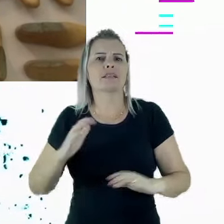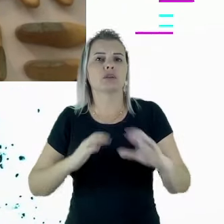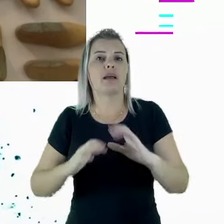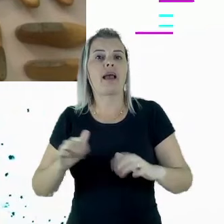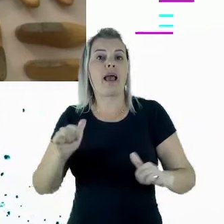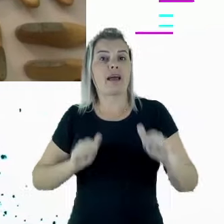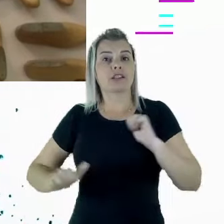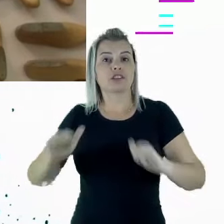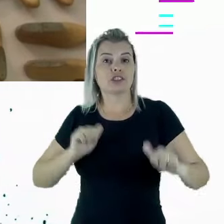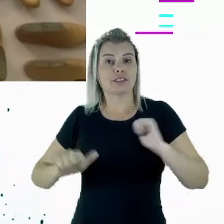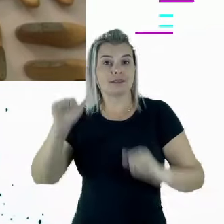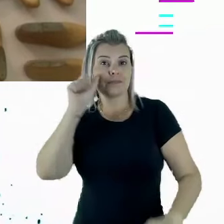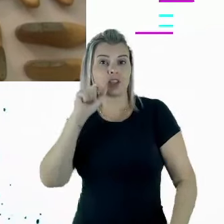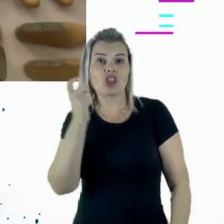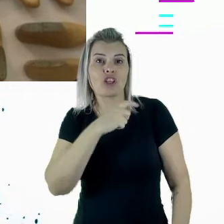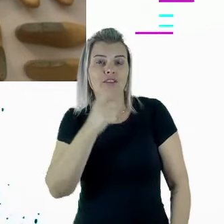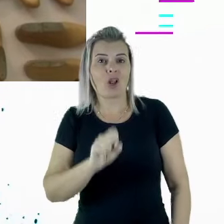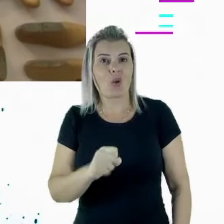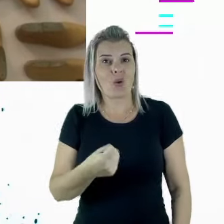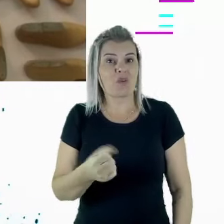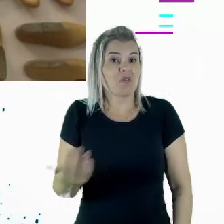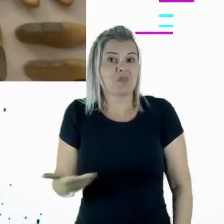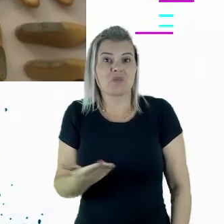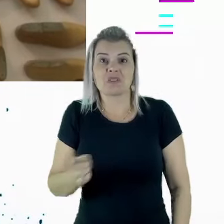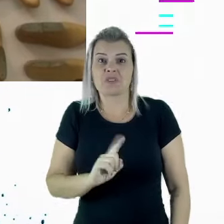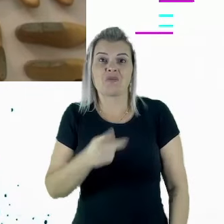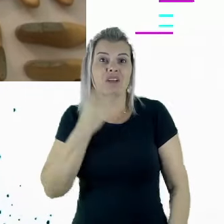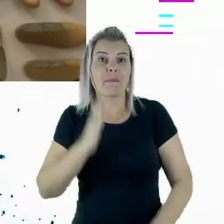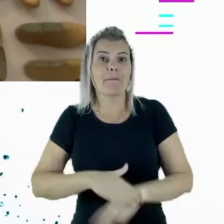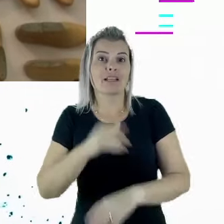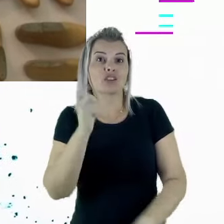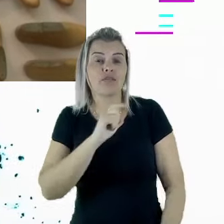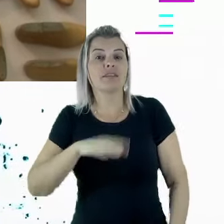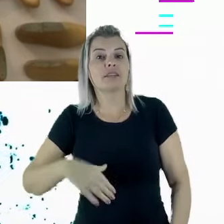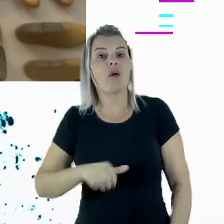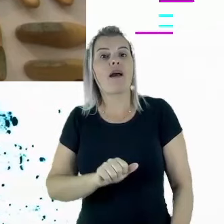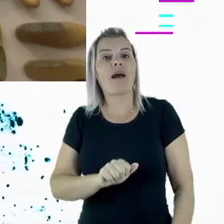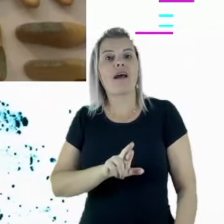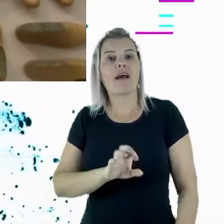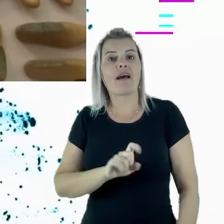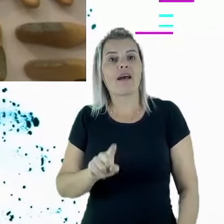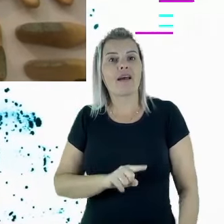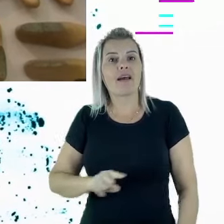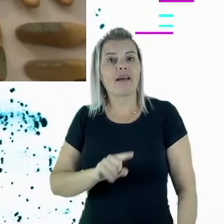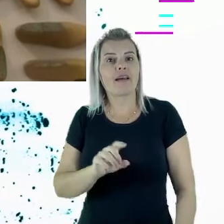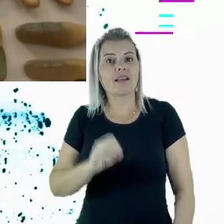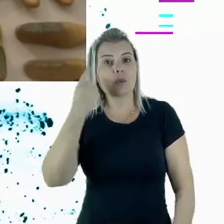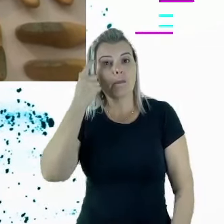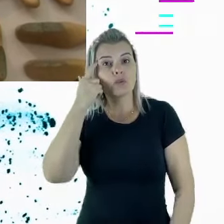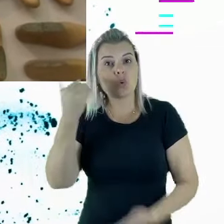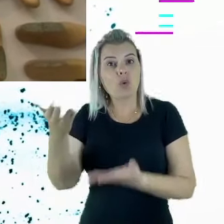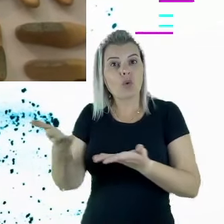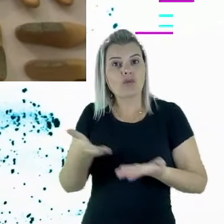das oito da Globo. Hoje a gente nem fala mais de novela. E a Arezzo, então, teve a ideia de trazer para o mundo da moda